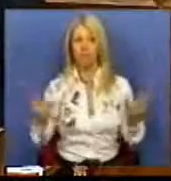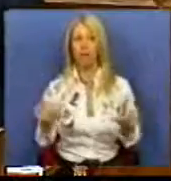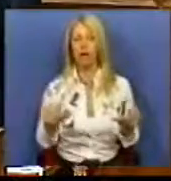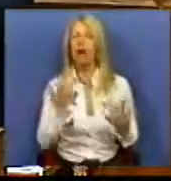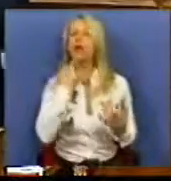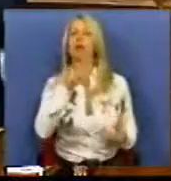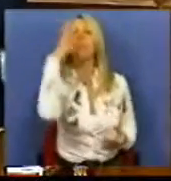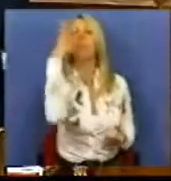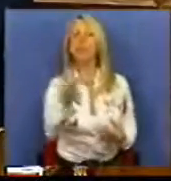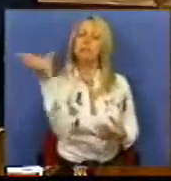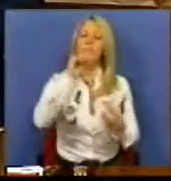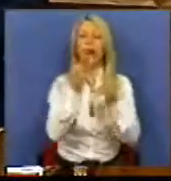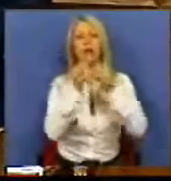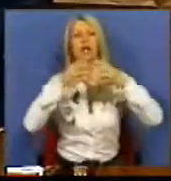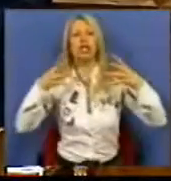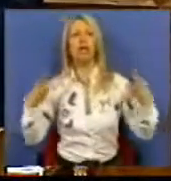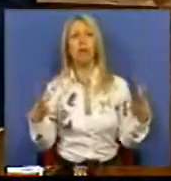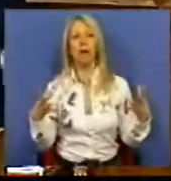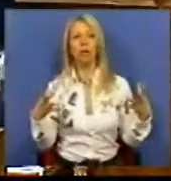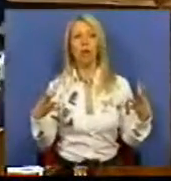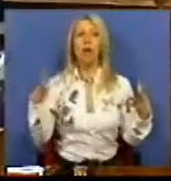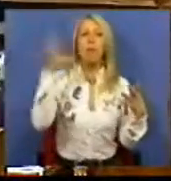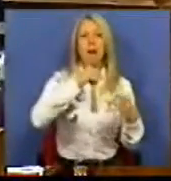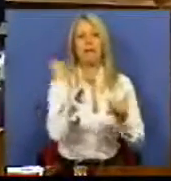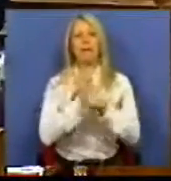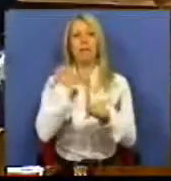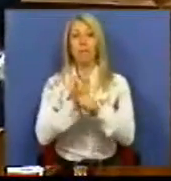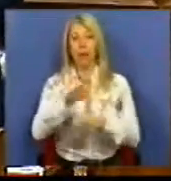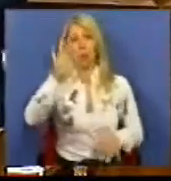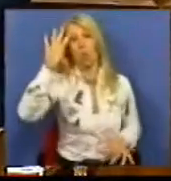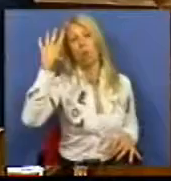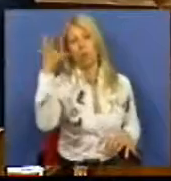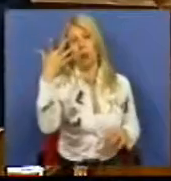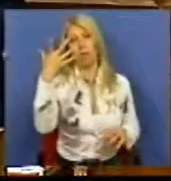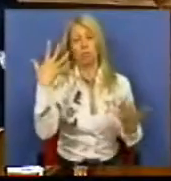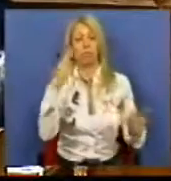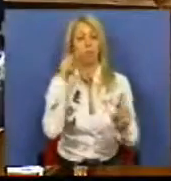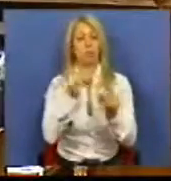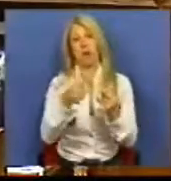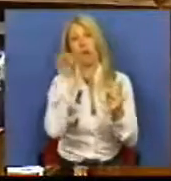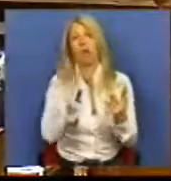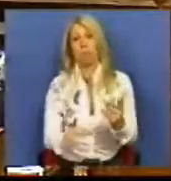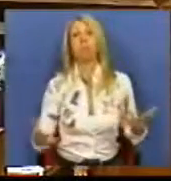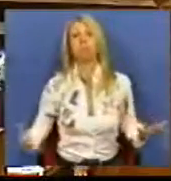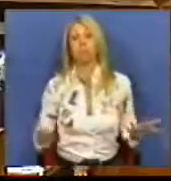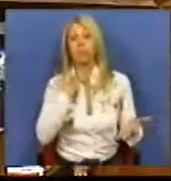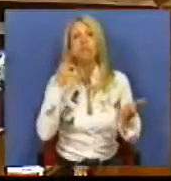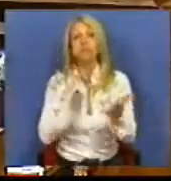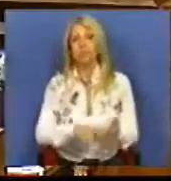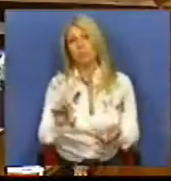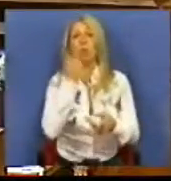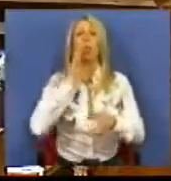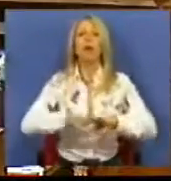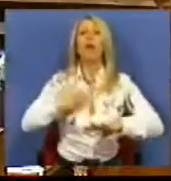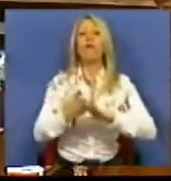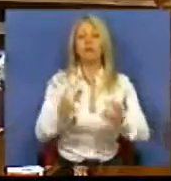anunciar mais crescimento e mais emprego quando, com perspectiva, na realidade, não é o reforço do